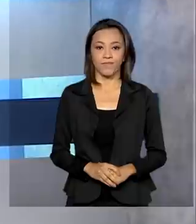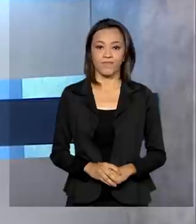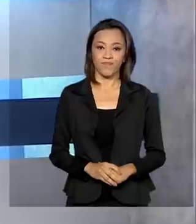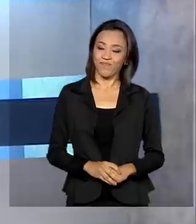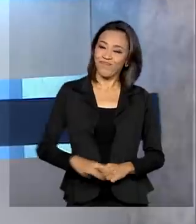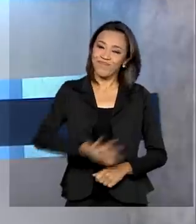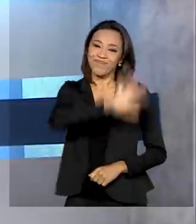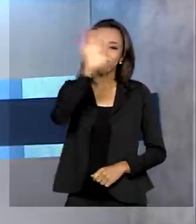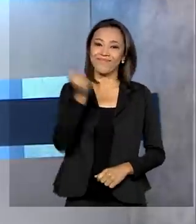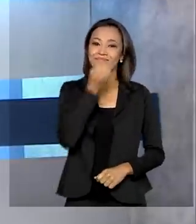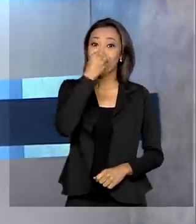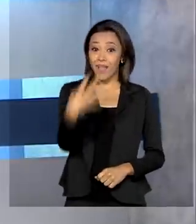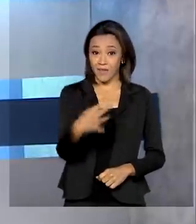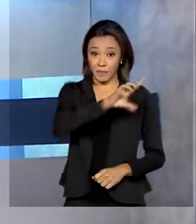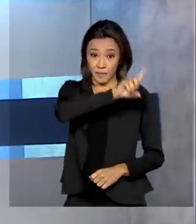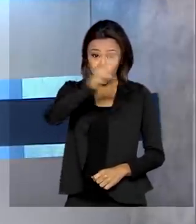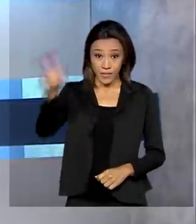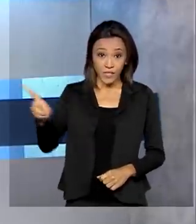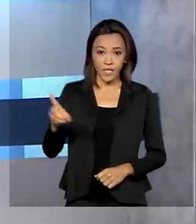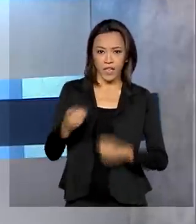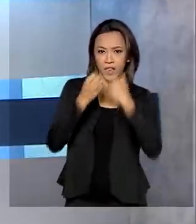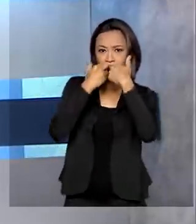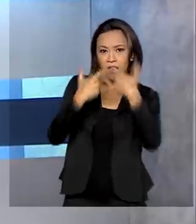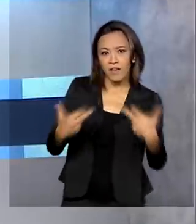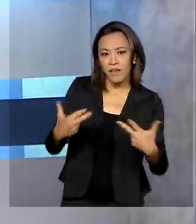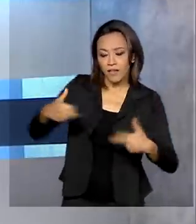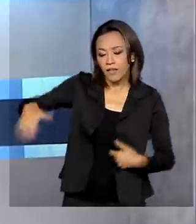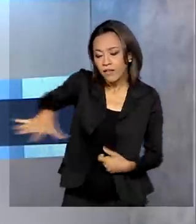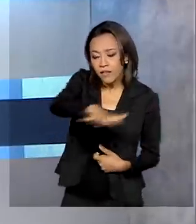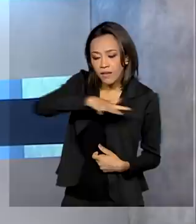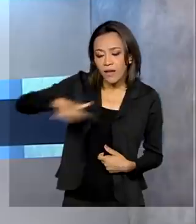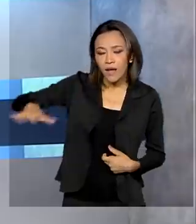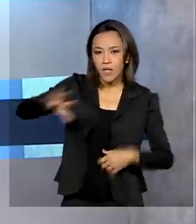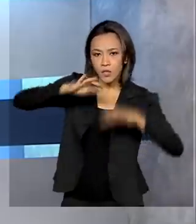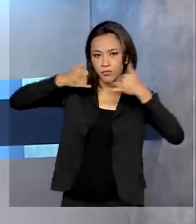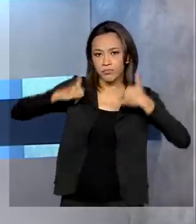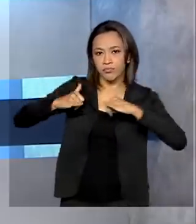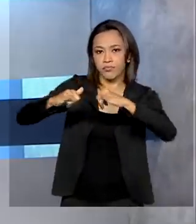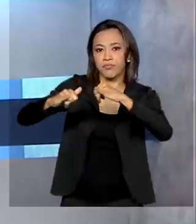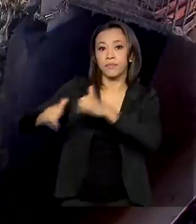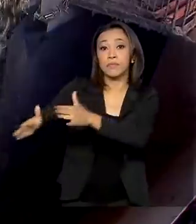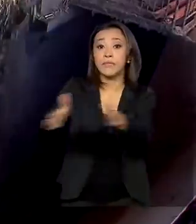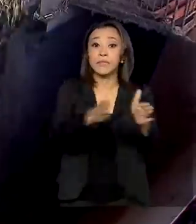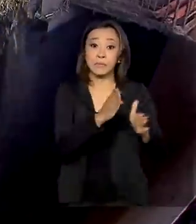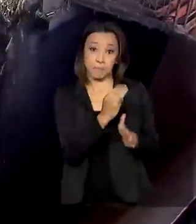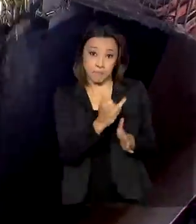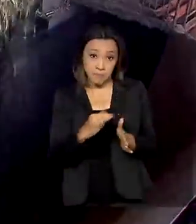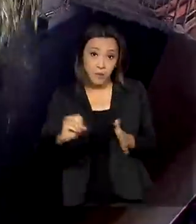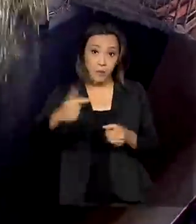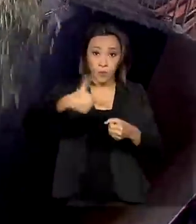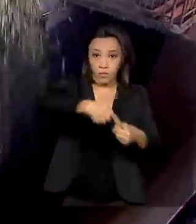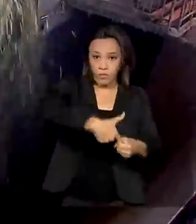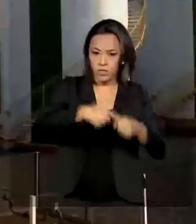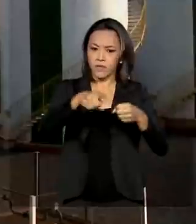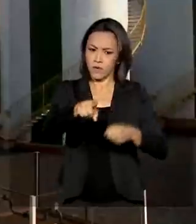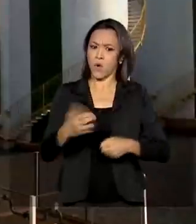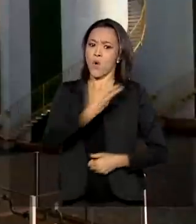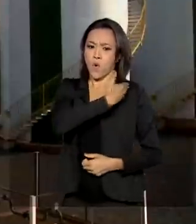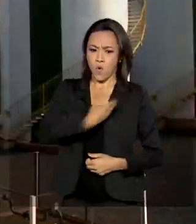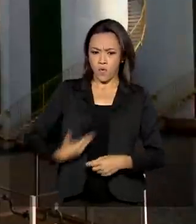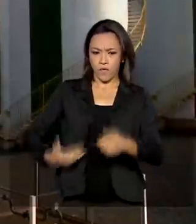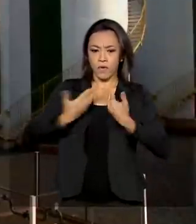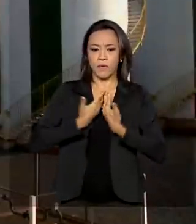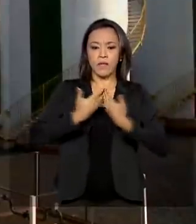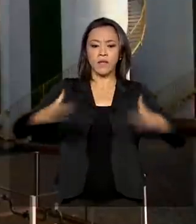Olá, bom dia! Inovação para produzir energia elétrica e biocombustíveis. Governo inaugura usina de energia